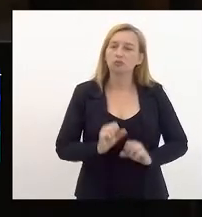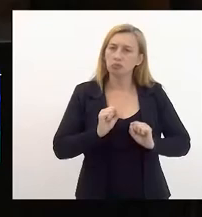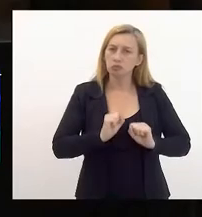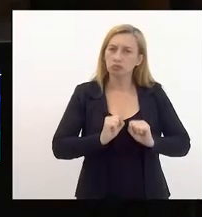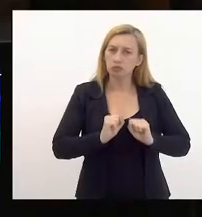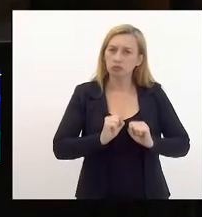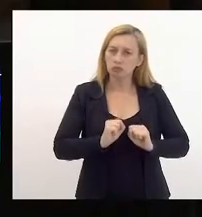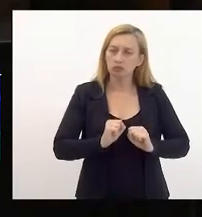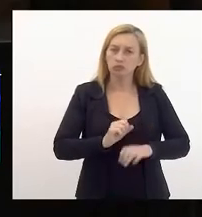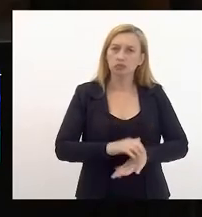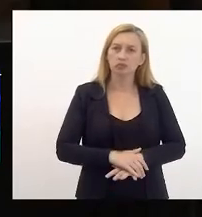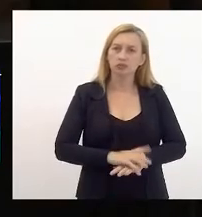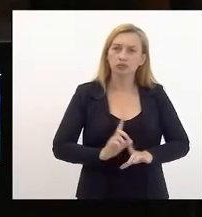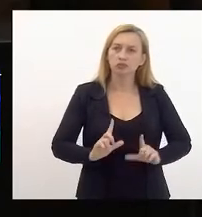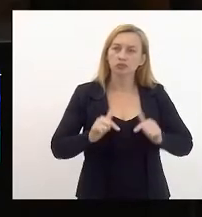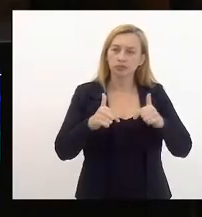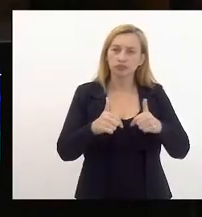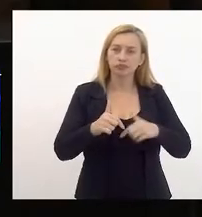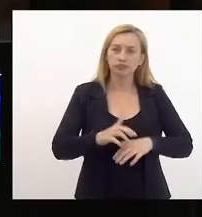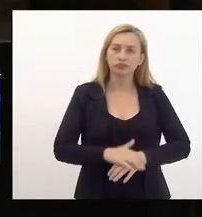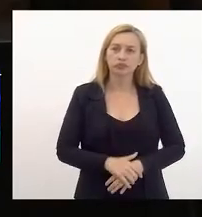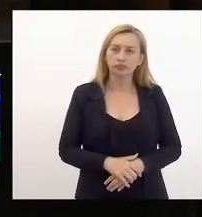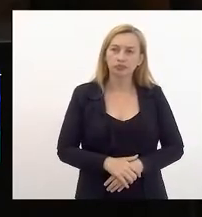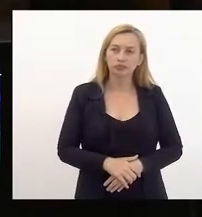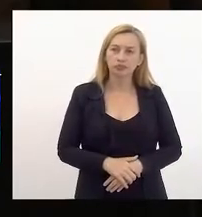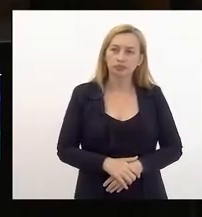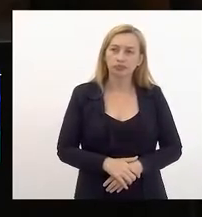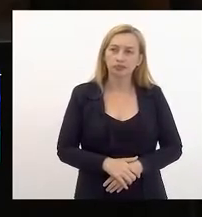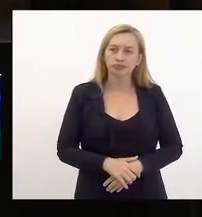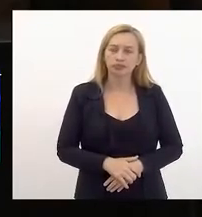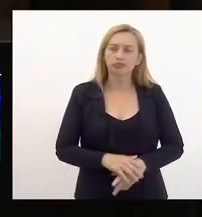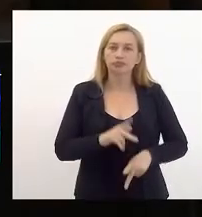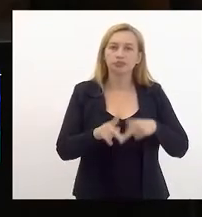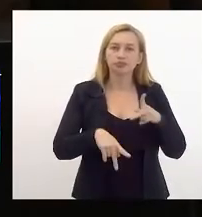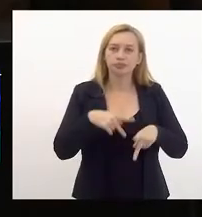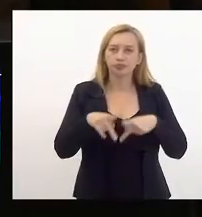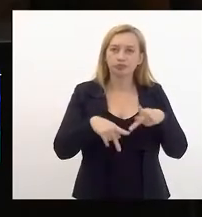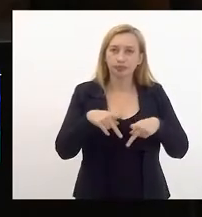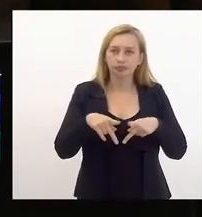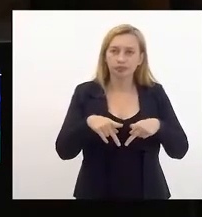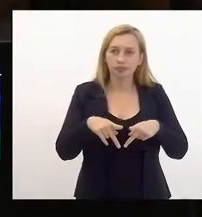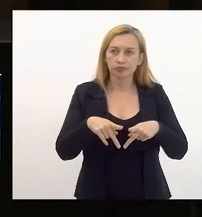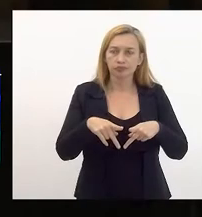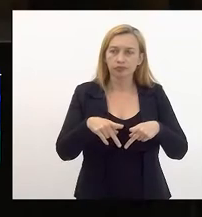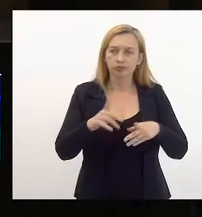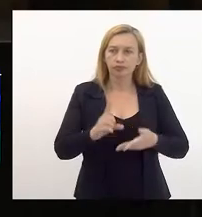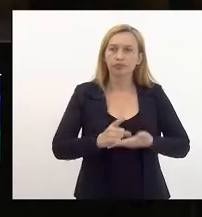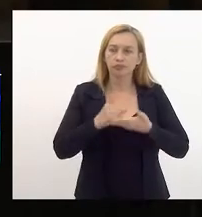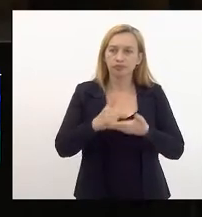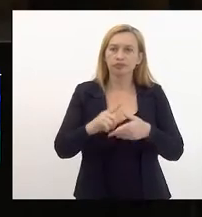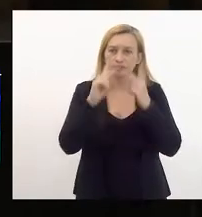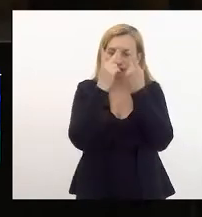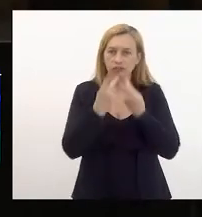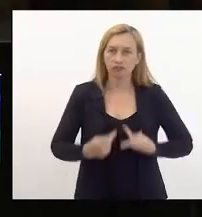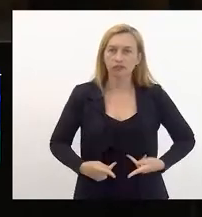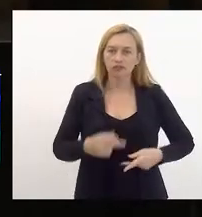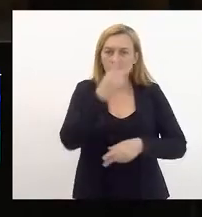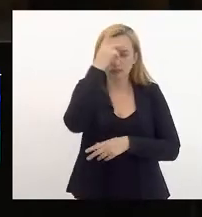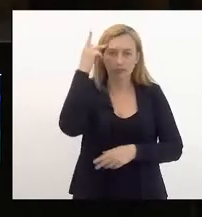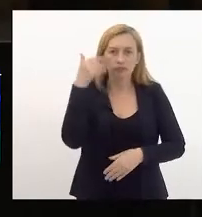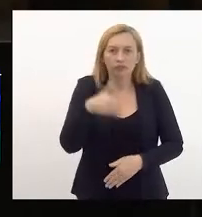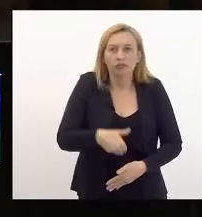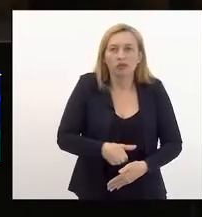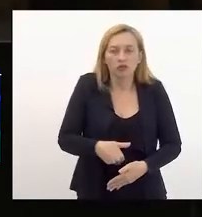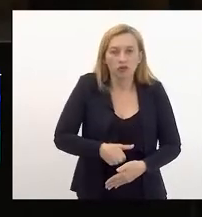ações que levem à população à dignidade humana as pessoas estão passando